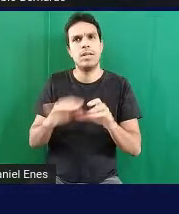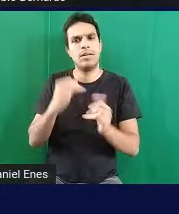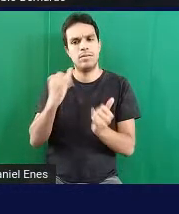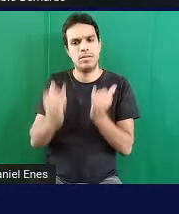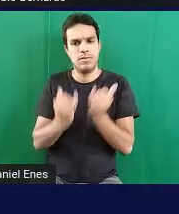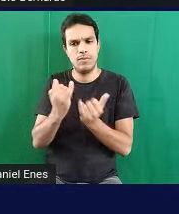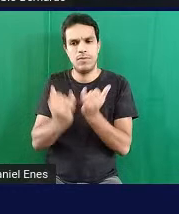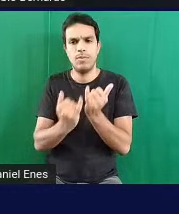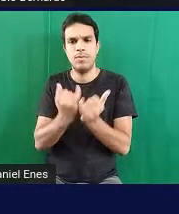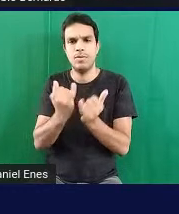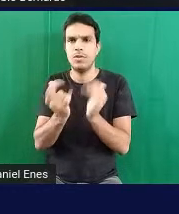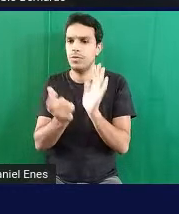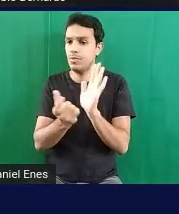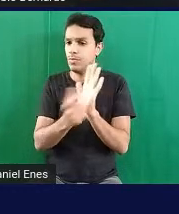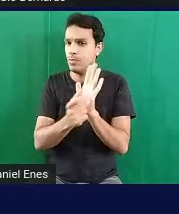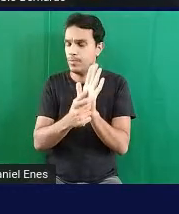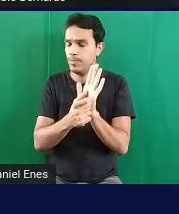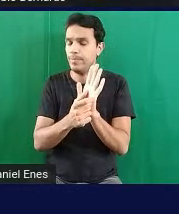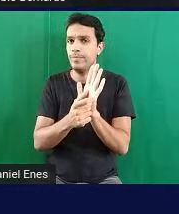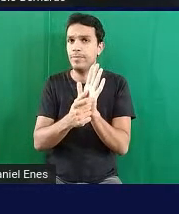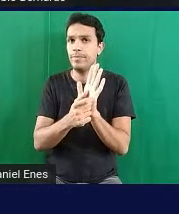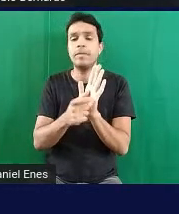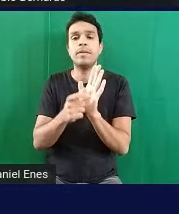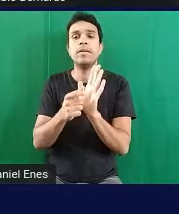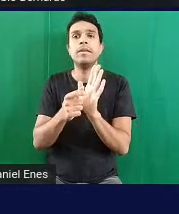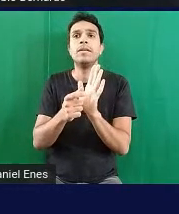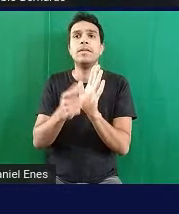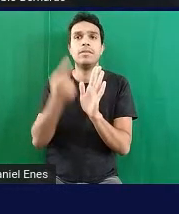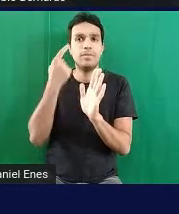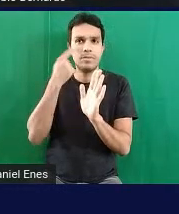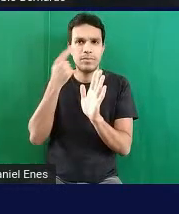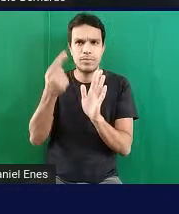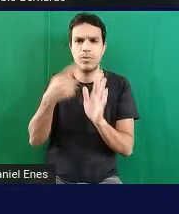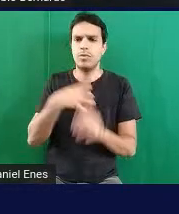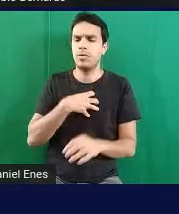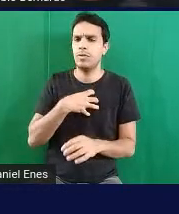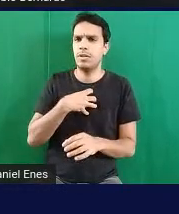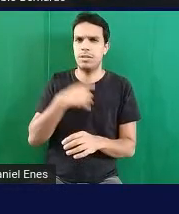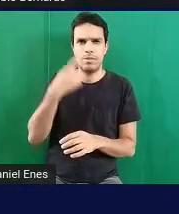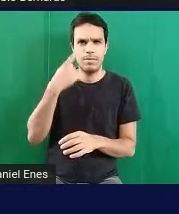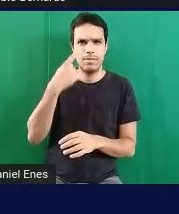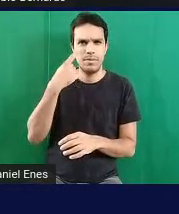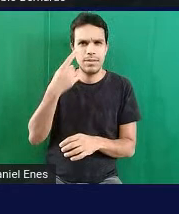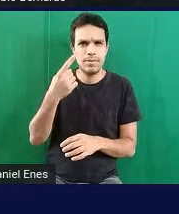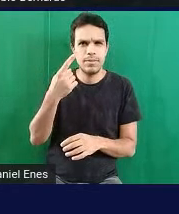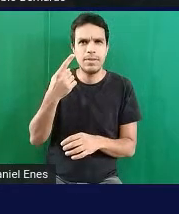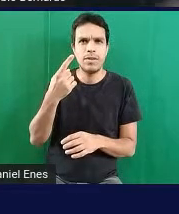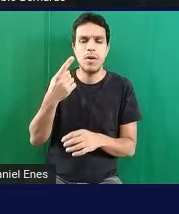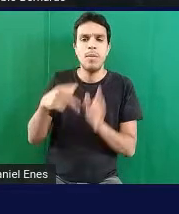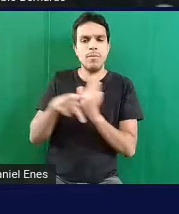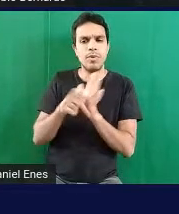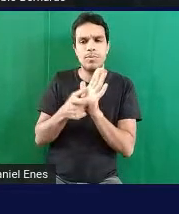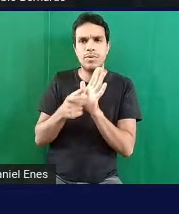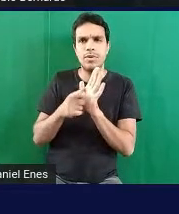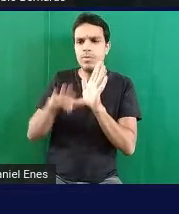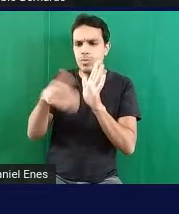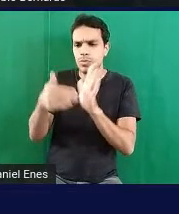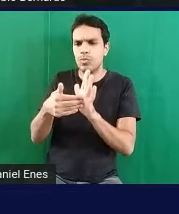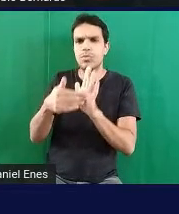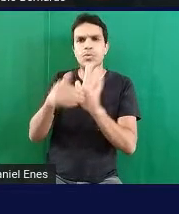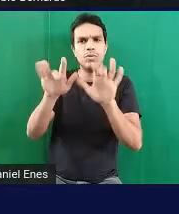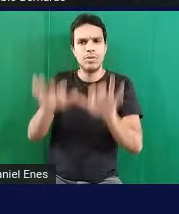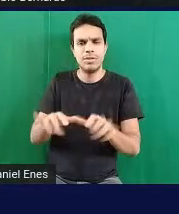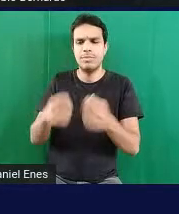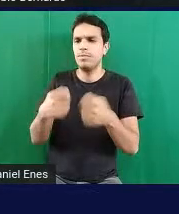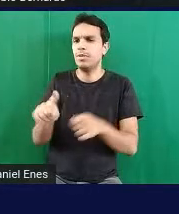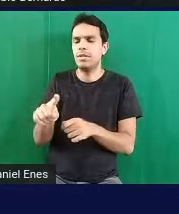e aí essa formatação que vocês estão vendo é dada pelo próprio software você não precisa digitar tudo isso porque tem uma ferramenta